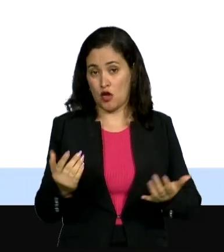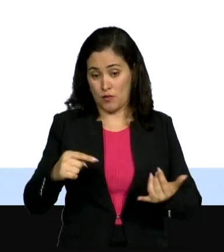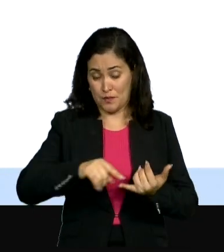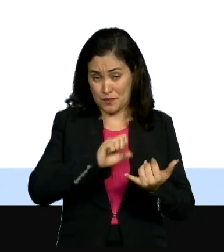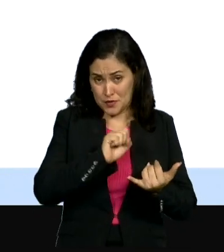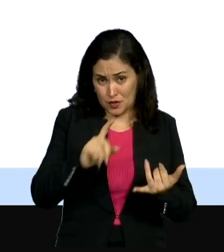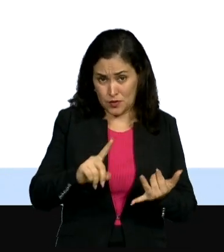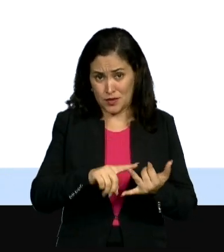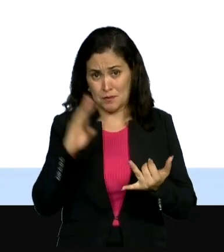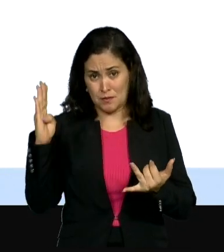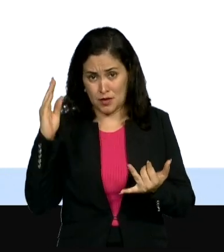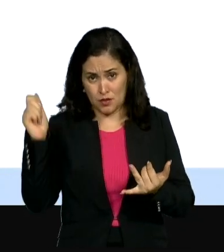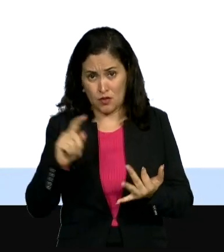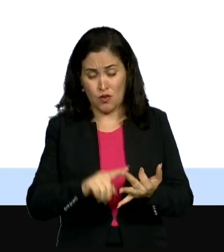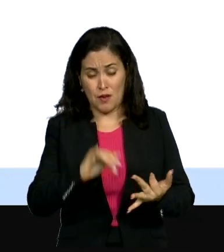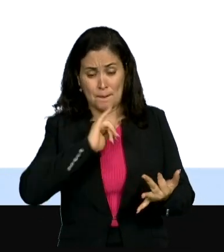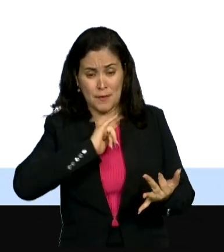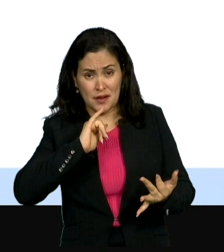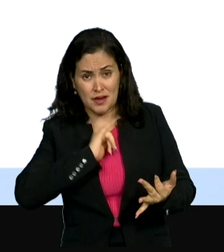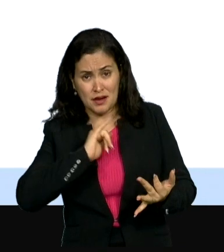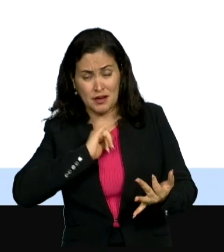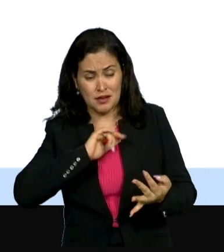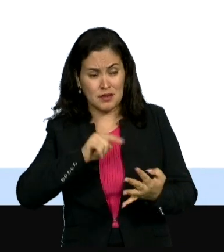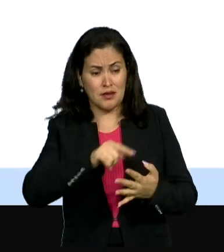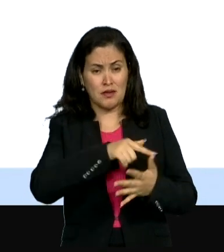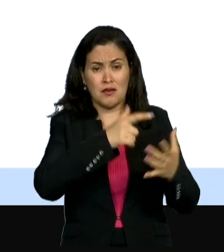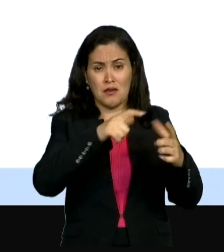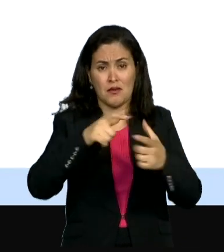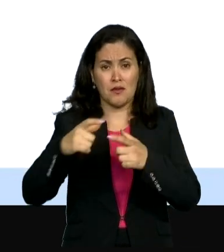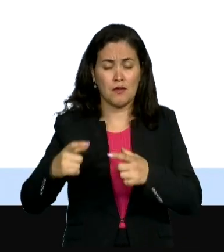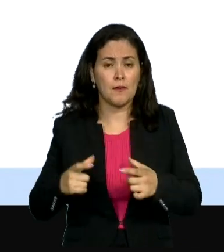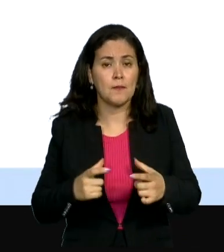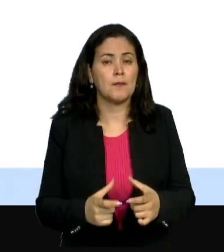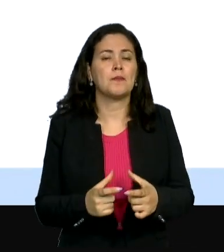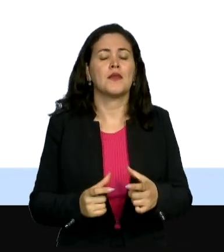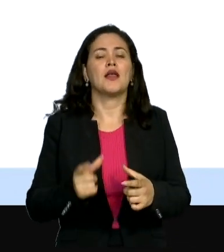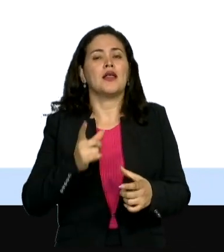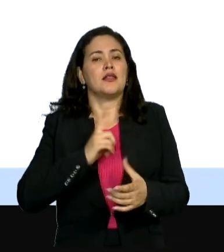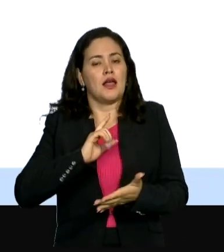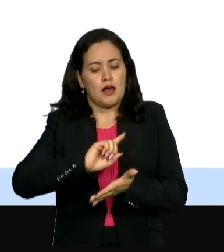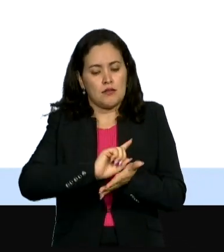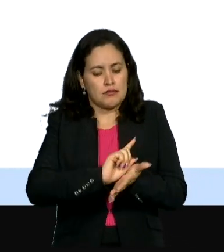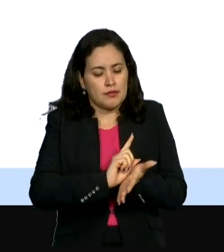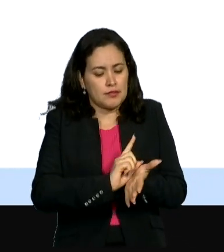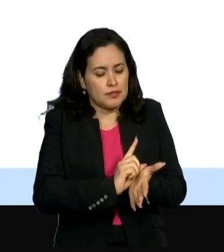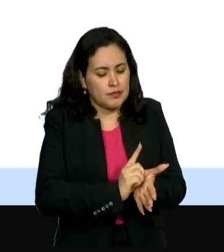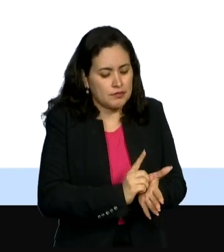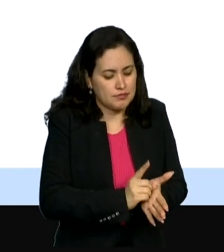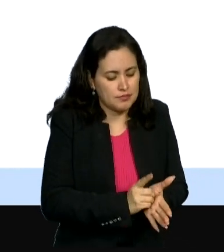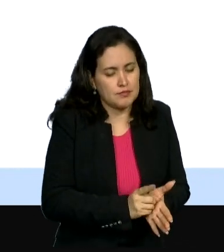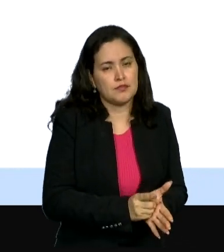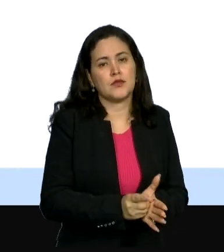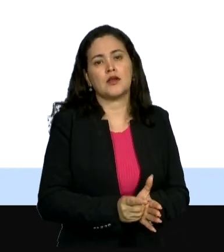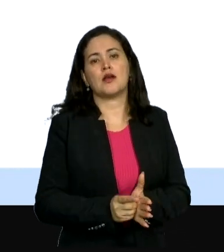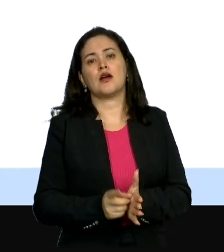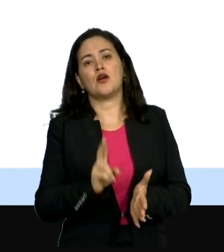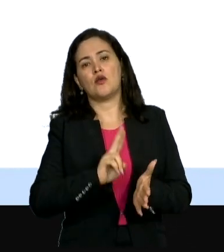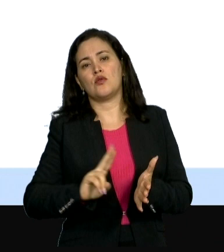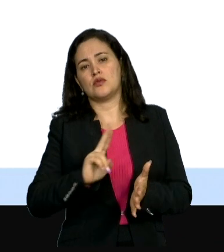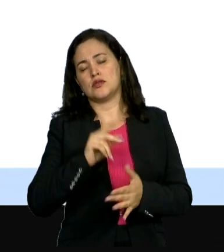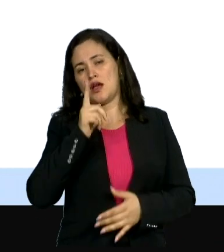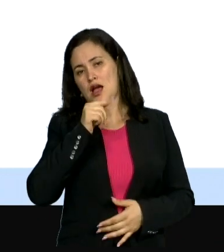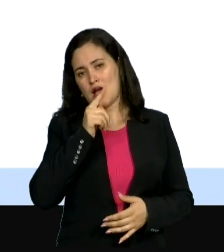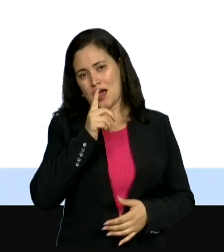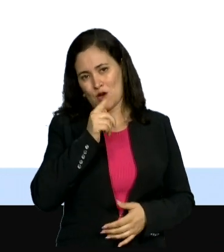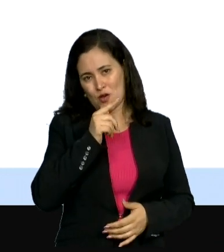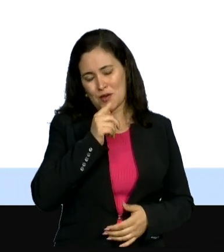nós teremos o maior número de casas sendo hidrometradas e com isso nós iremos diminuir o desperdício. diminuindo o